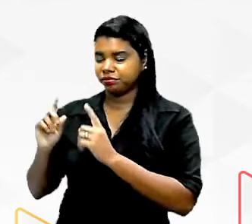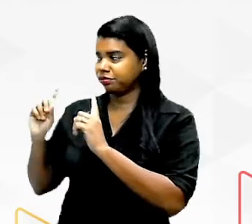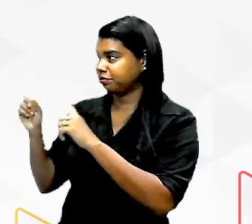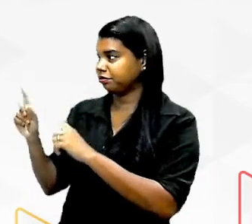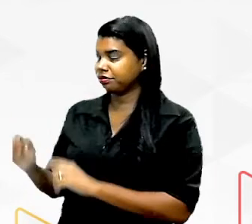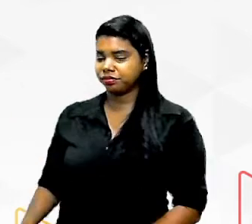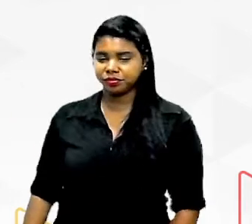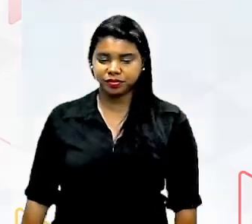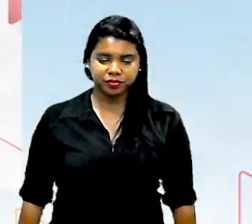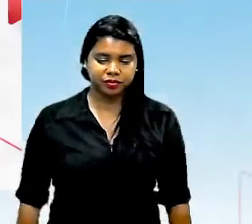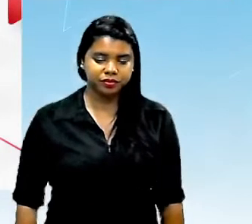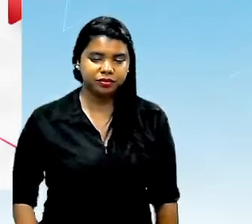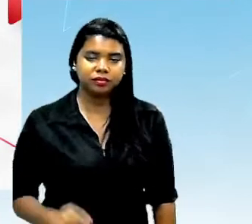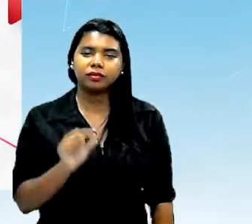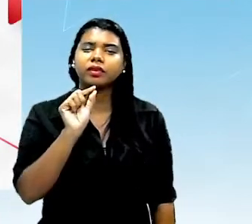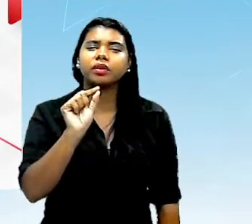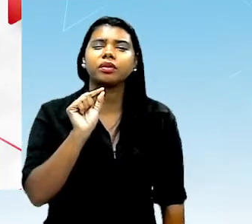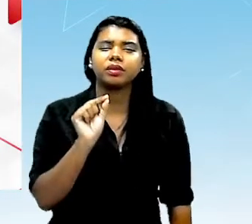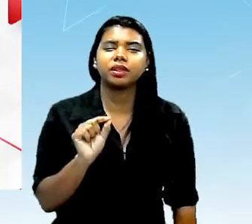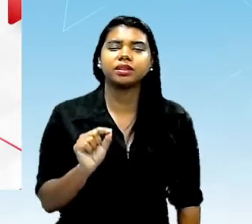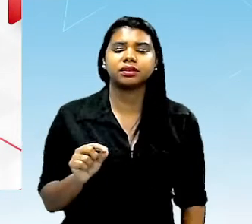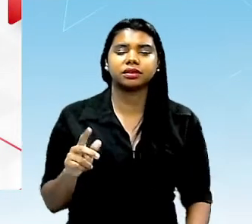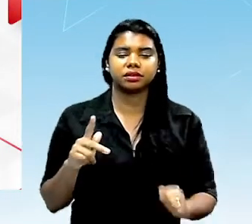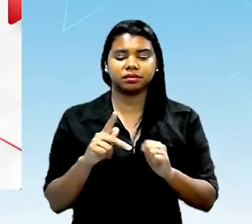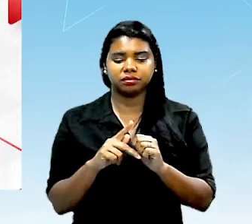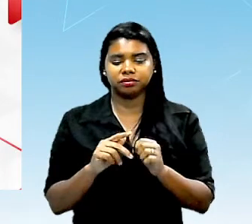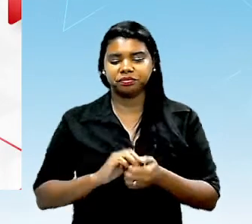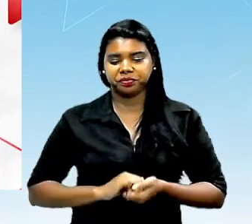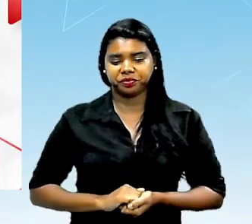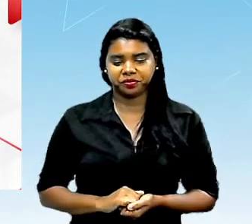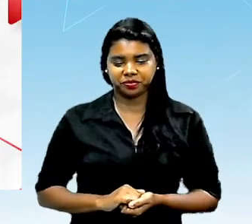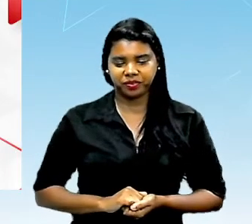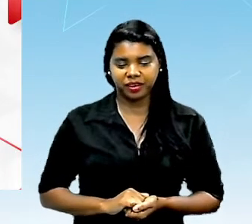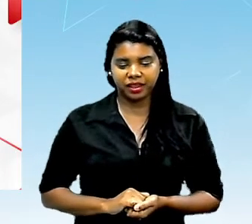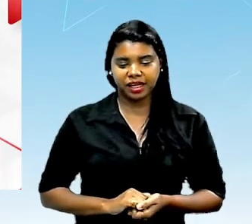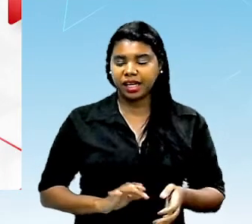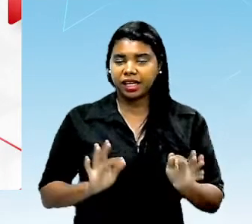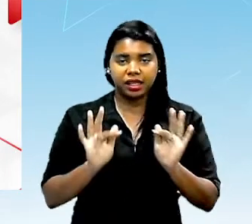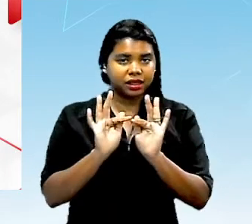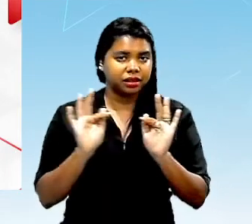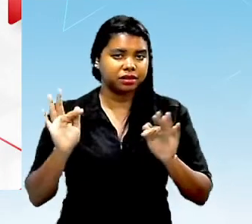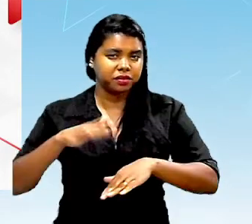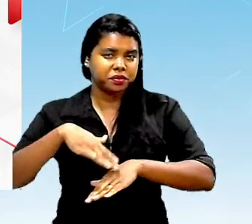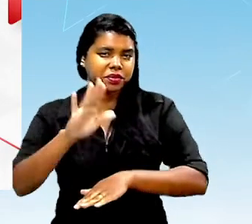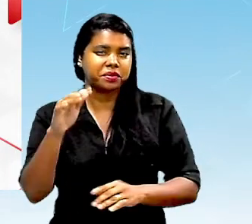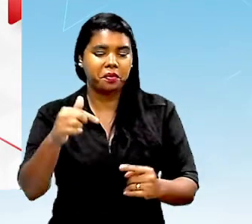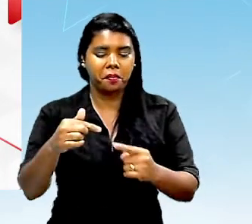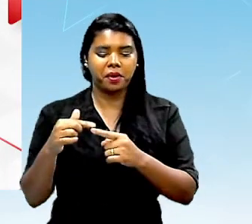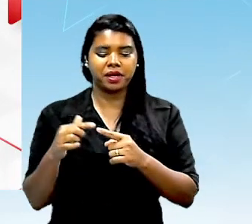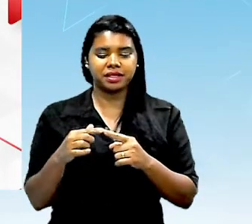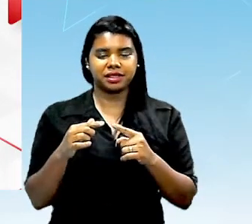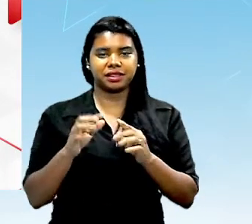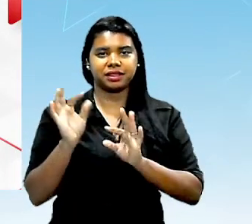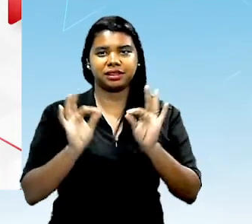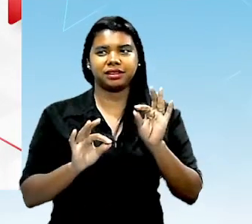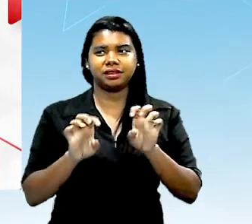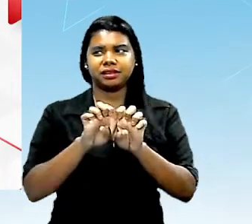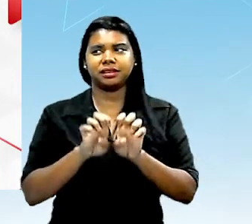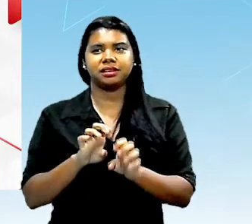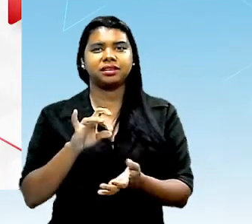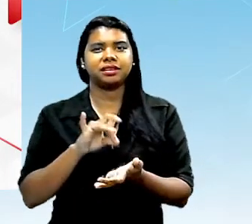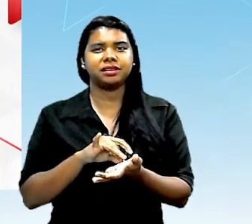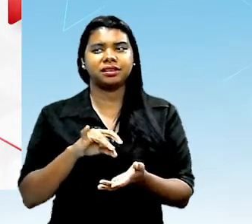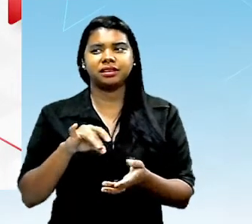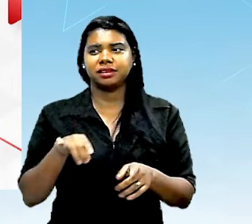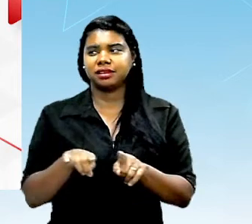então o que são as proteínas proteínas elas tem função mais ligada à estrutura não é